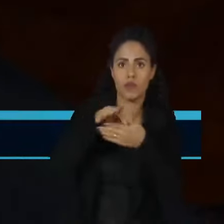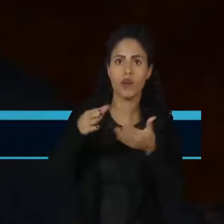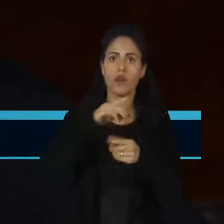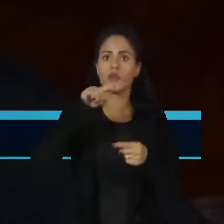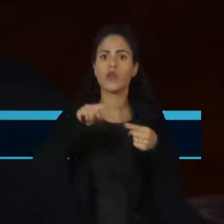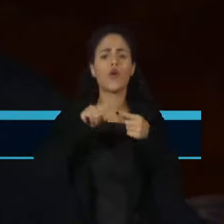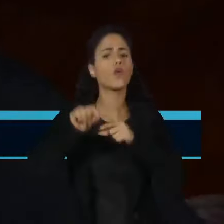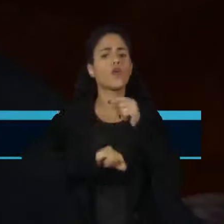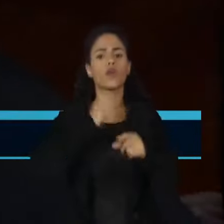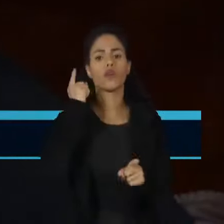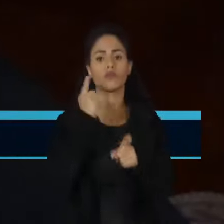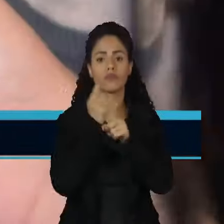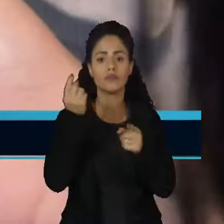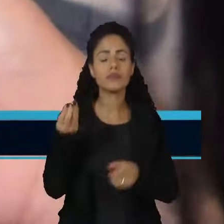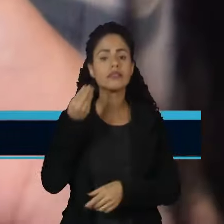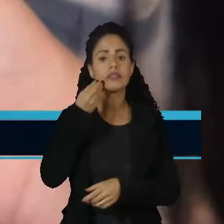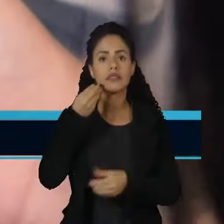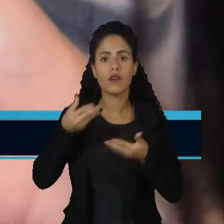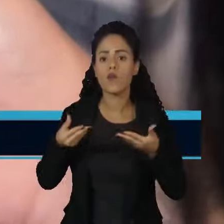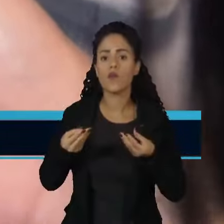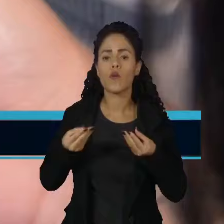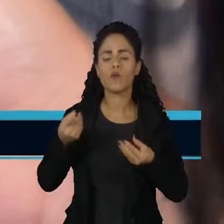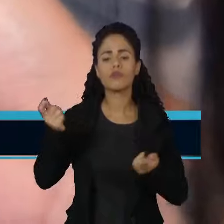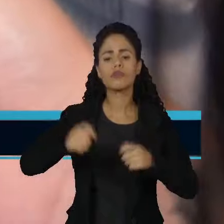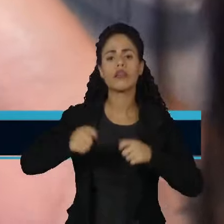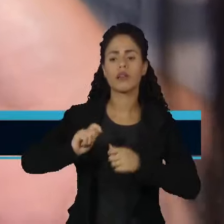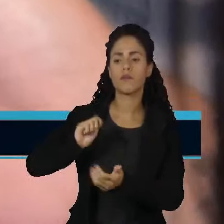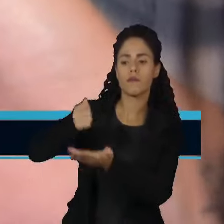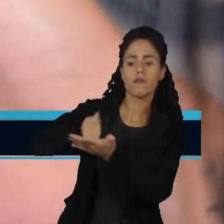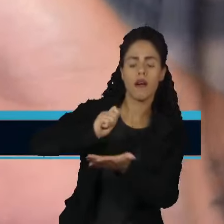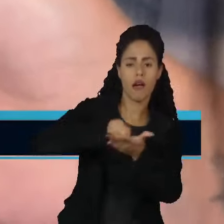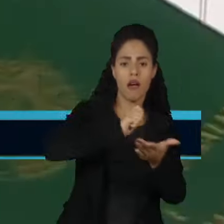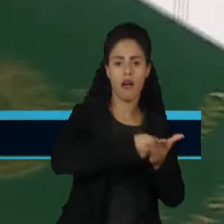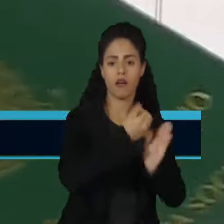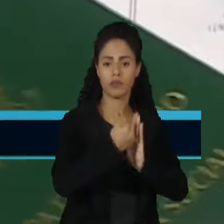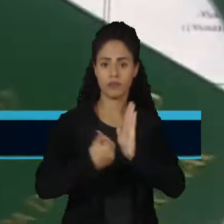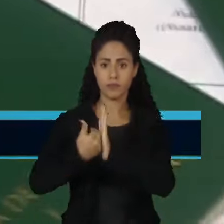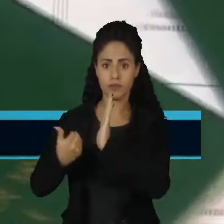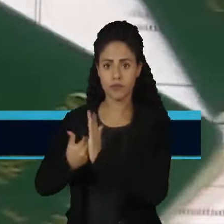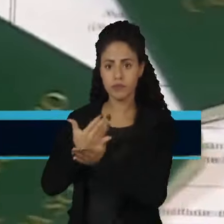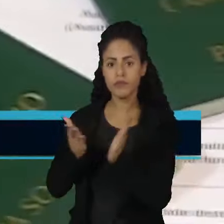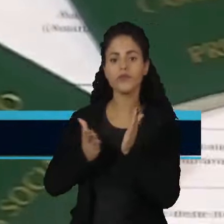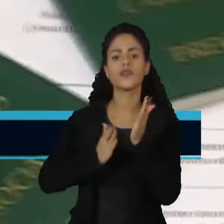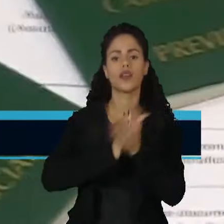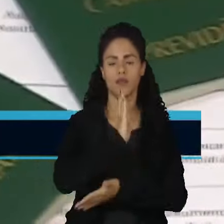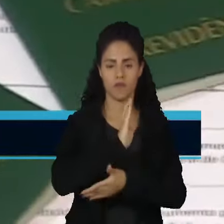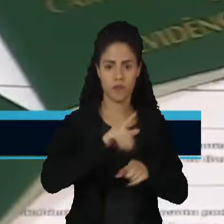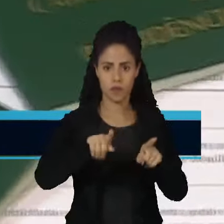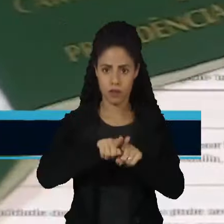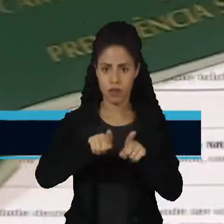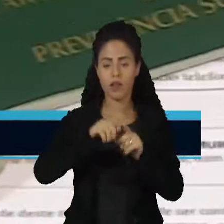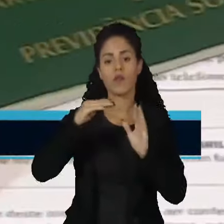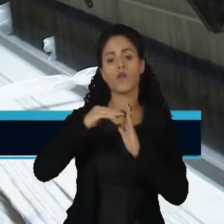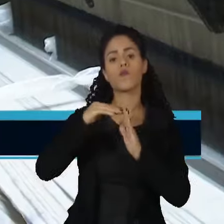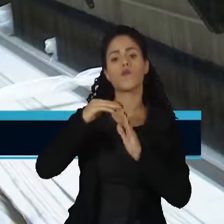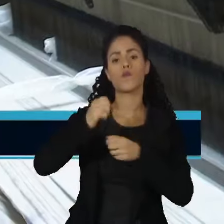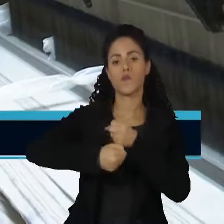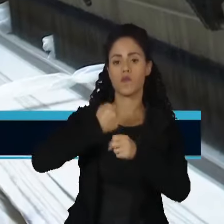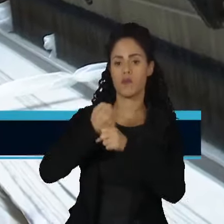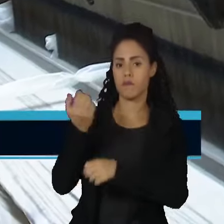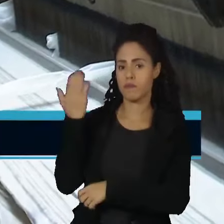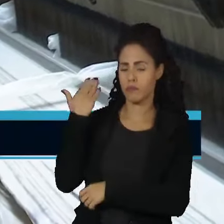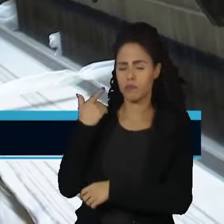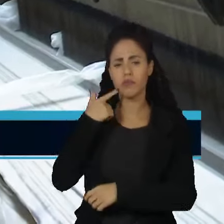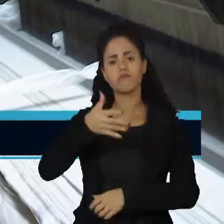era encontrar uma fonte de compensação à desoneração da folha, aprovada pelo Congresso no ano passado. A